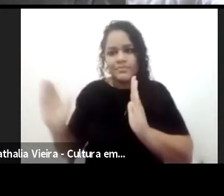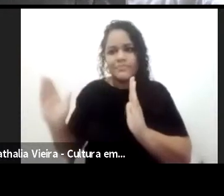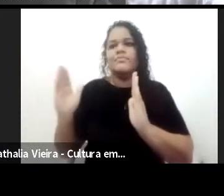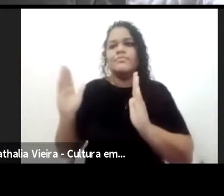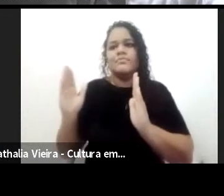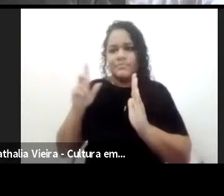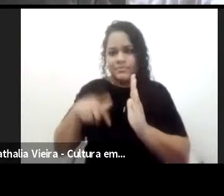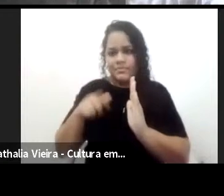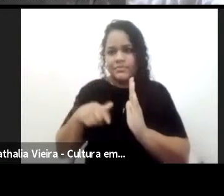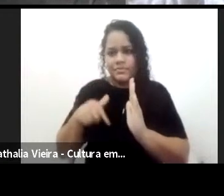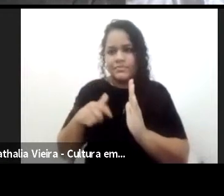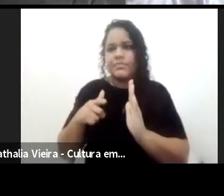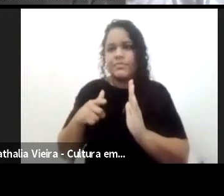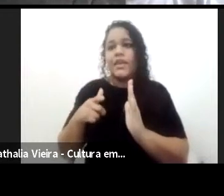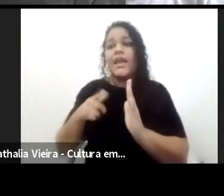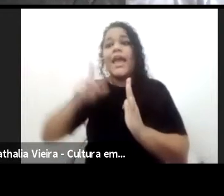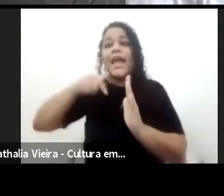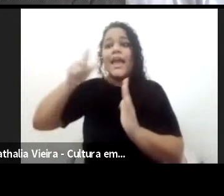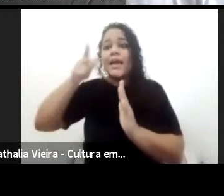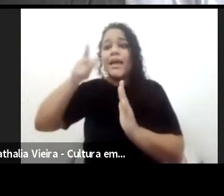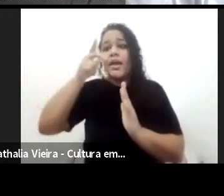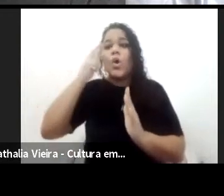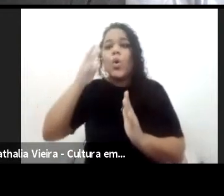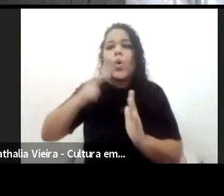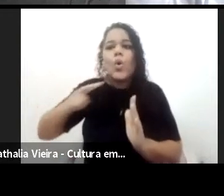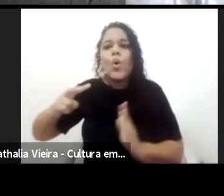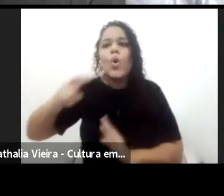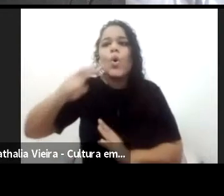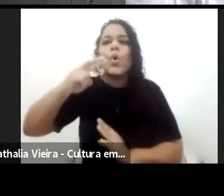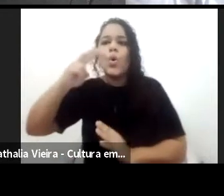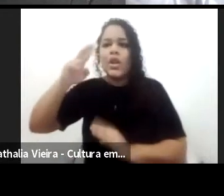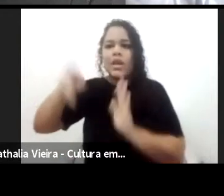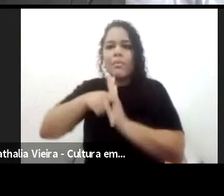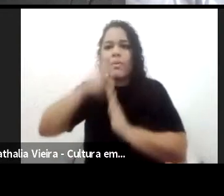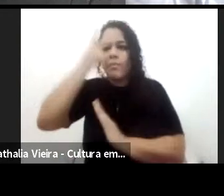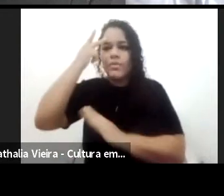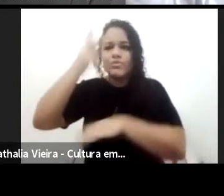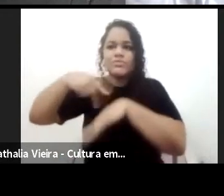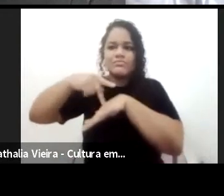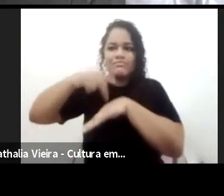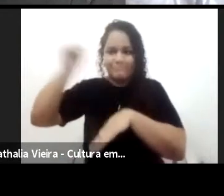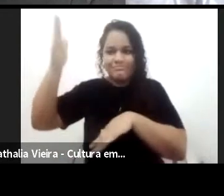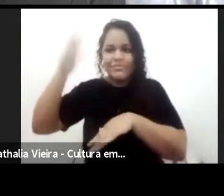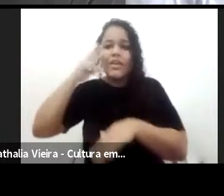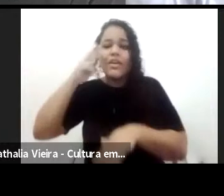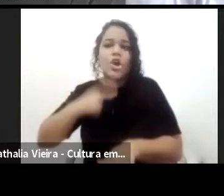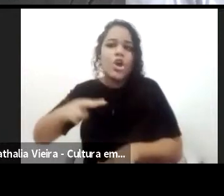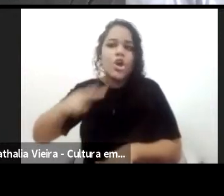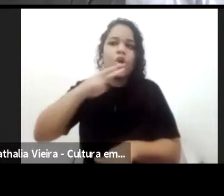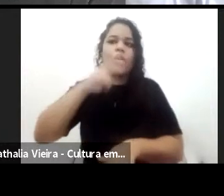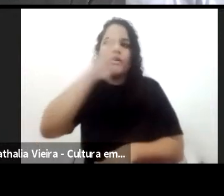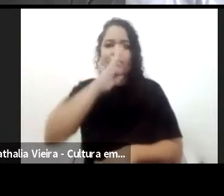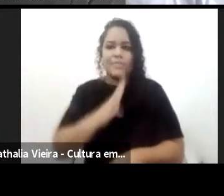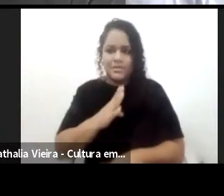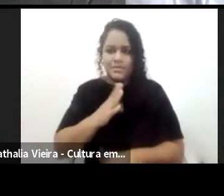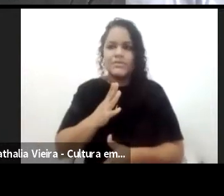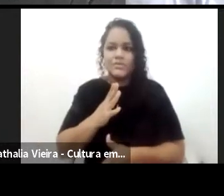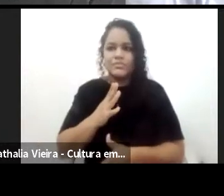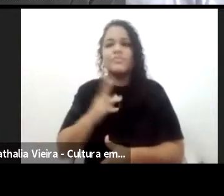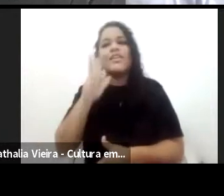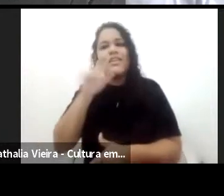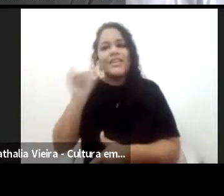de estrangeiro sobre o Brasil, que vão pintar, vão fazer um tetrar ou que vão